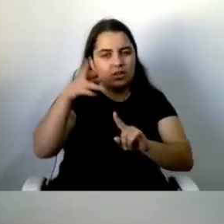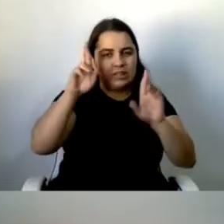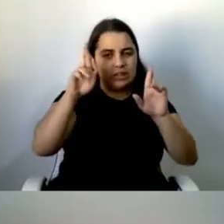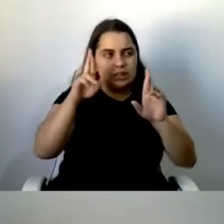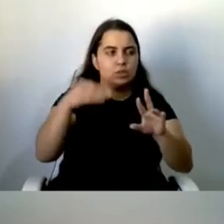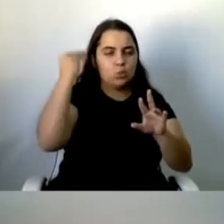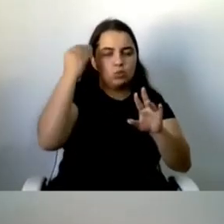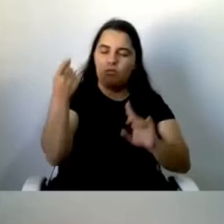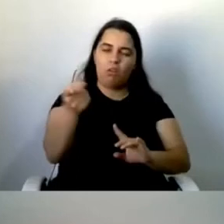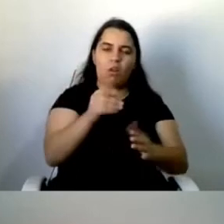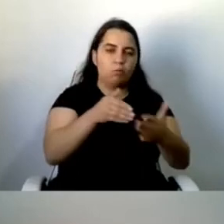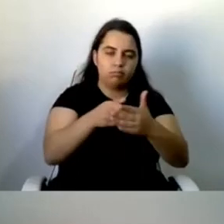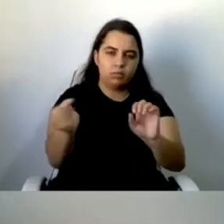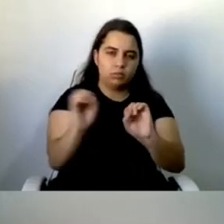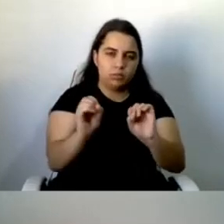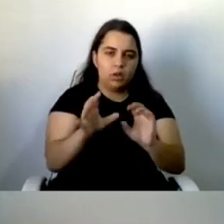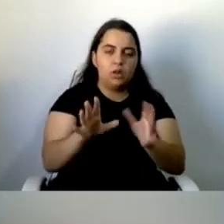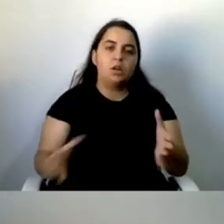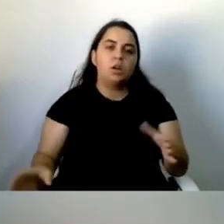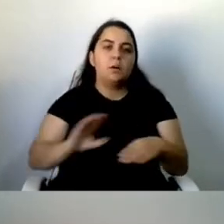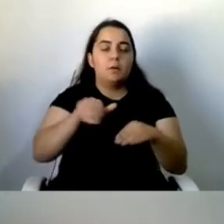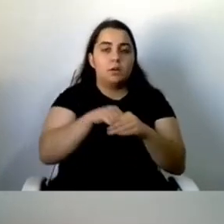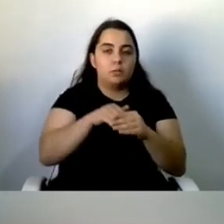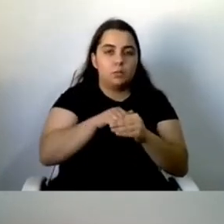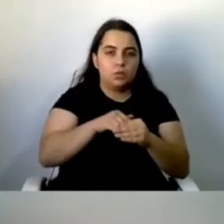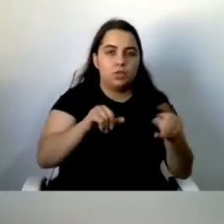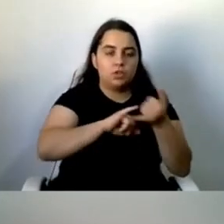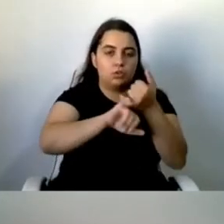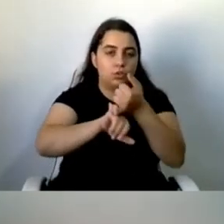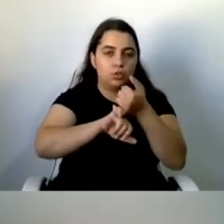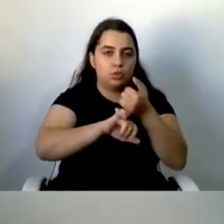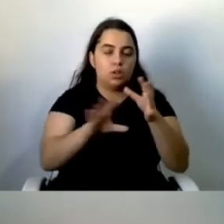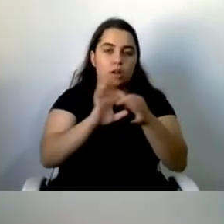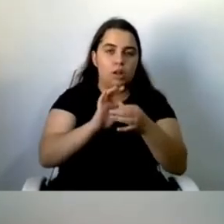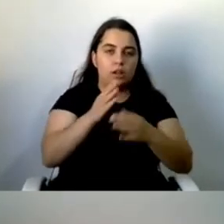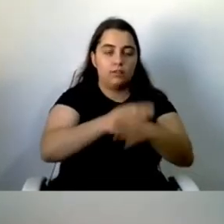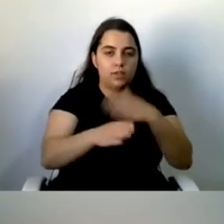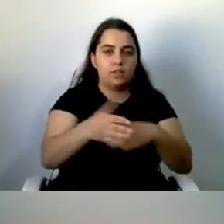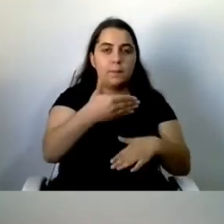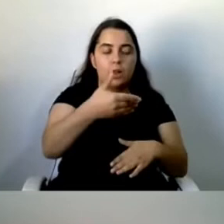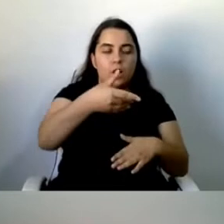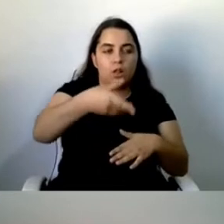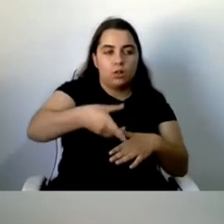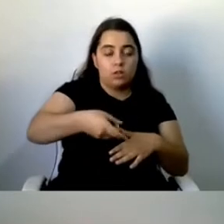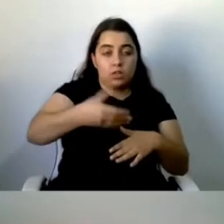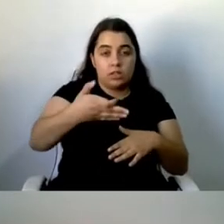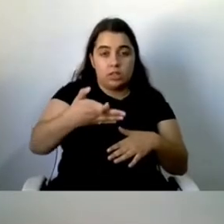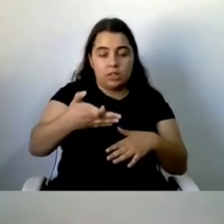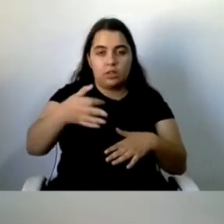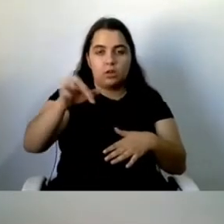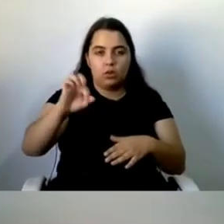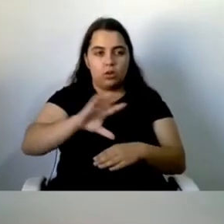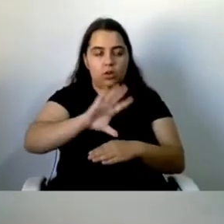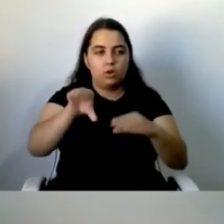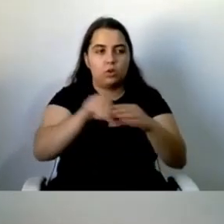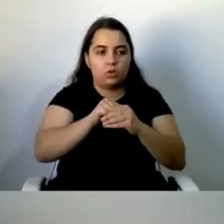associativas relacionadas com a deficiência. Em 1978, integra os órgãos sociais da Associação do Porto